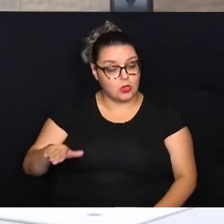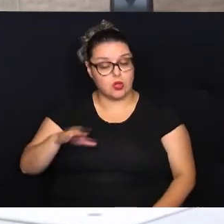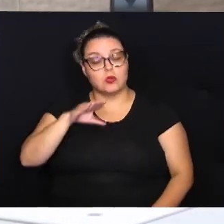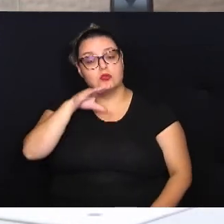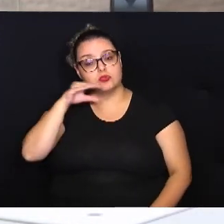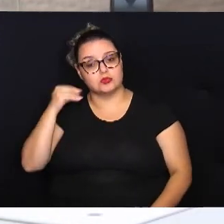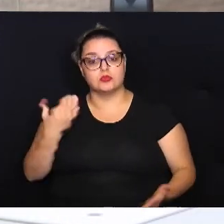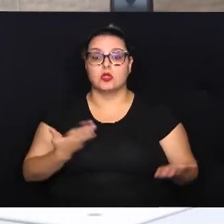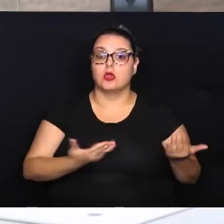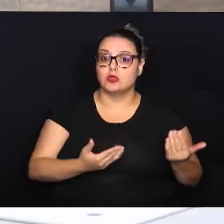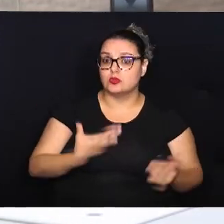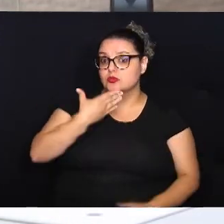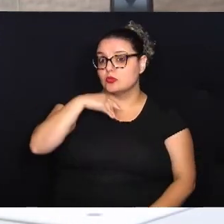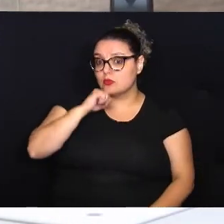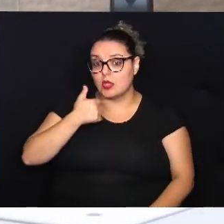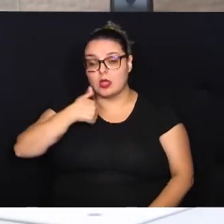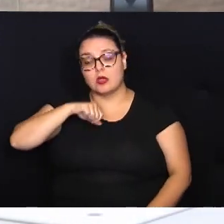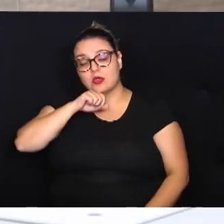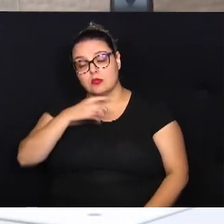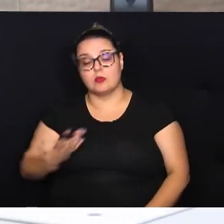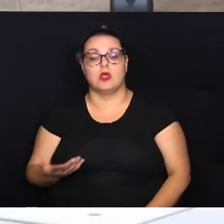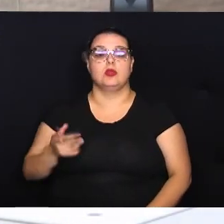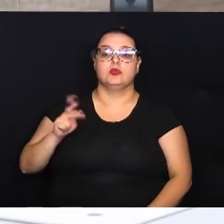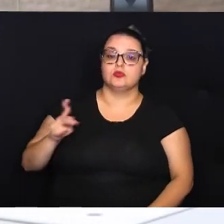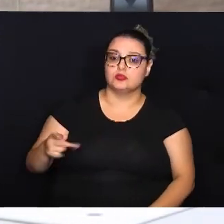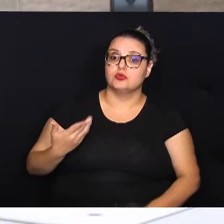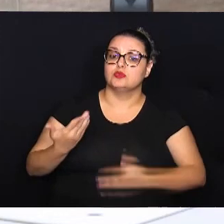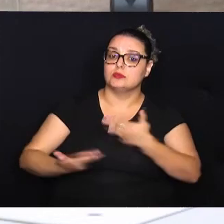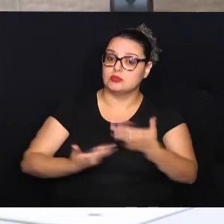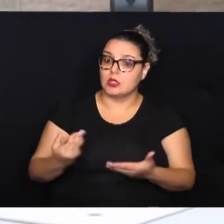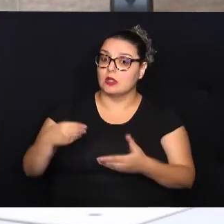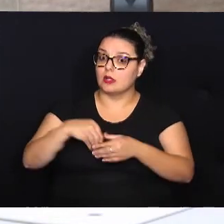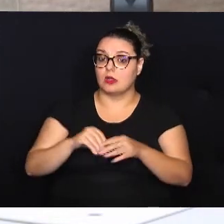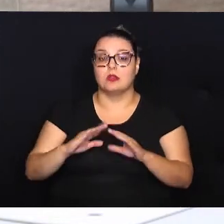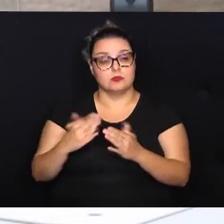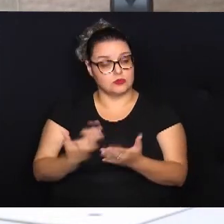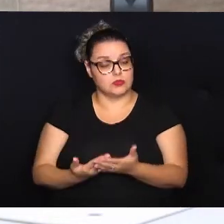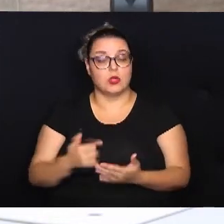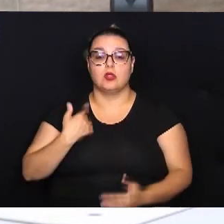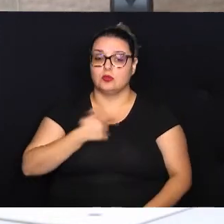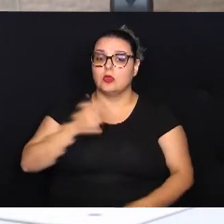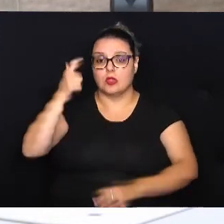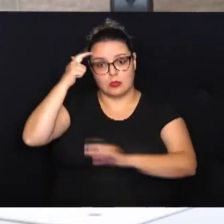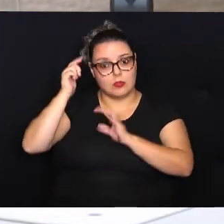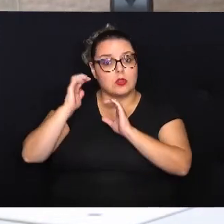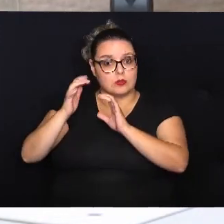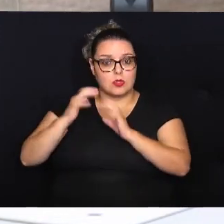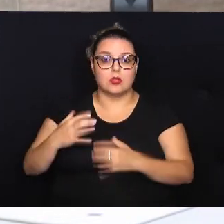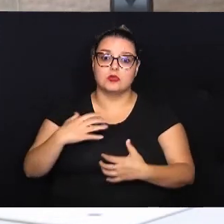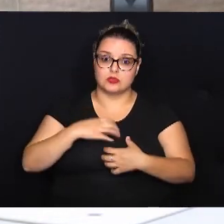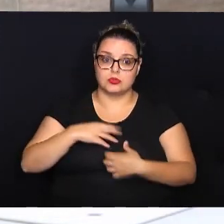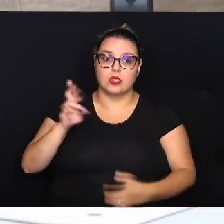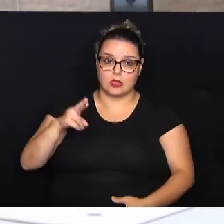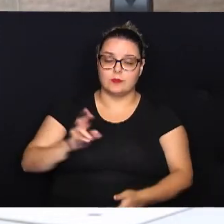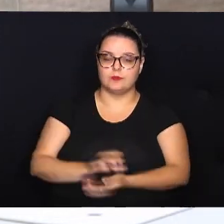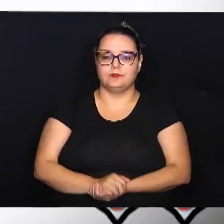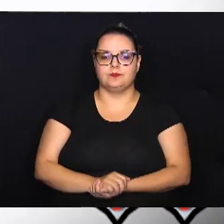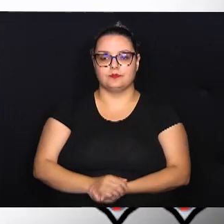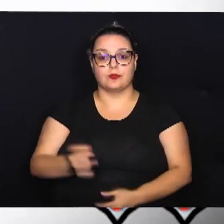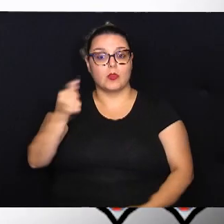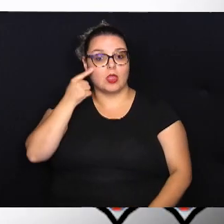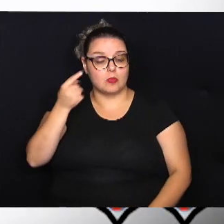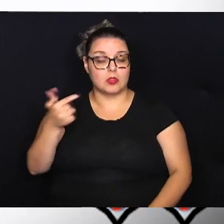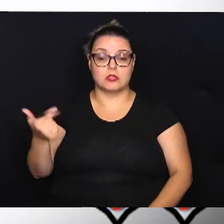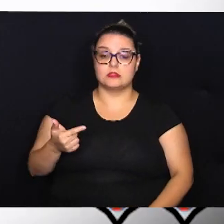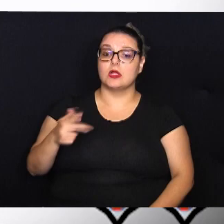crianças, dos jovens, dos pais, dos professores, dos servidores que estão nas escolas. A gente tem que pensar isso de uma forma muito mais racional.